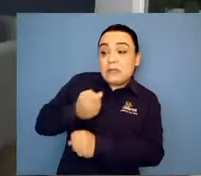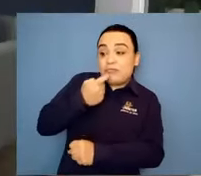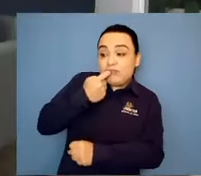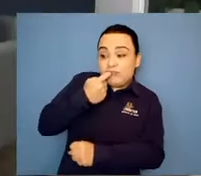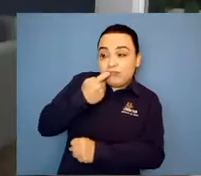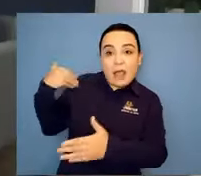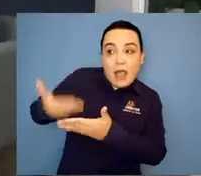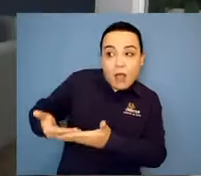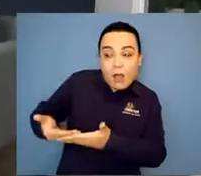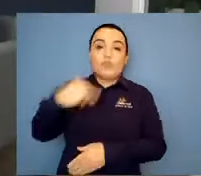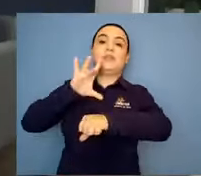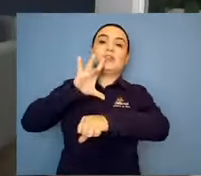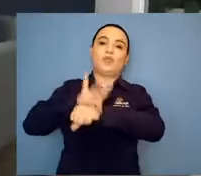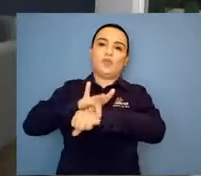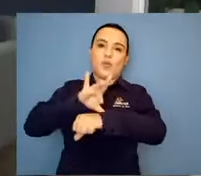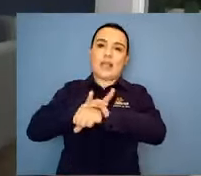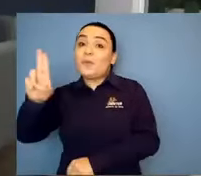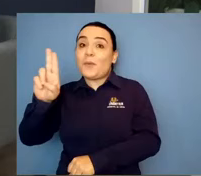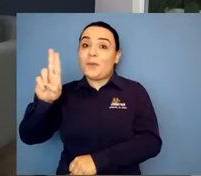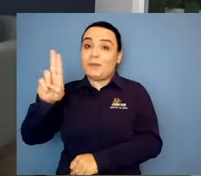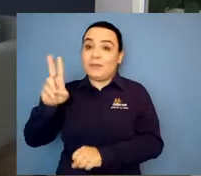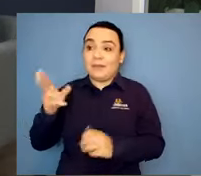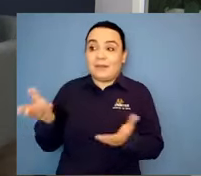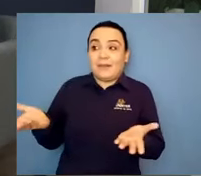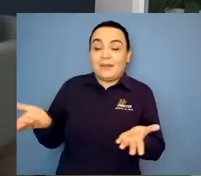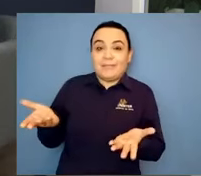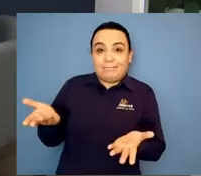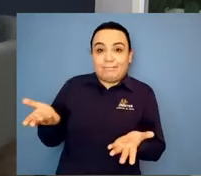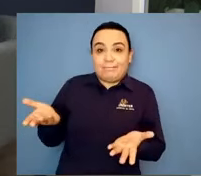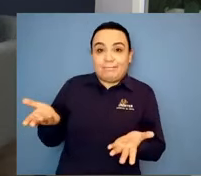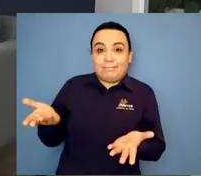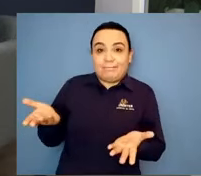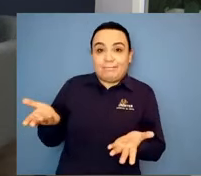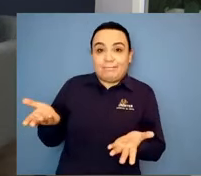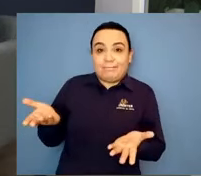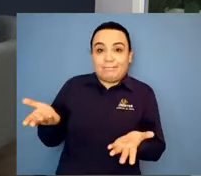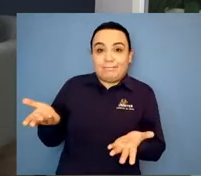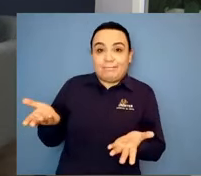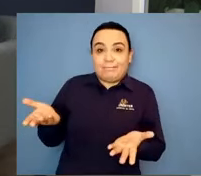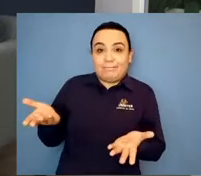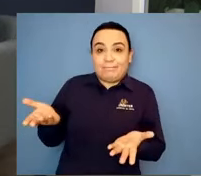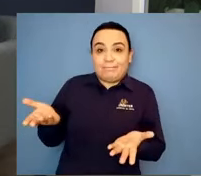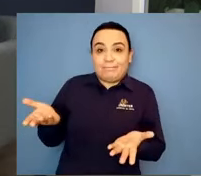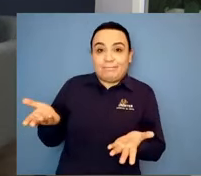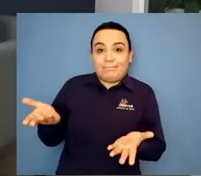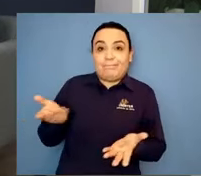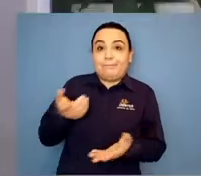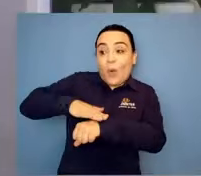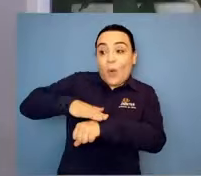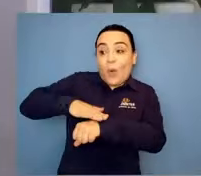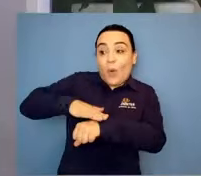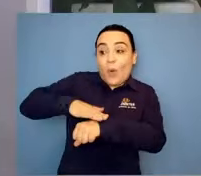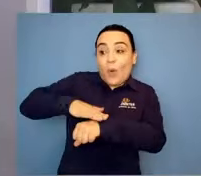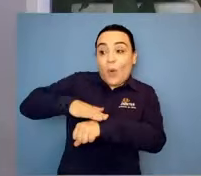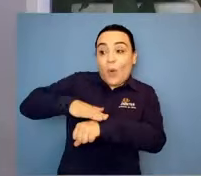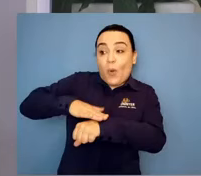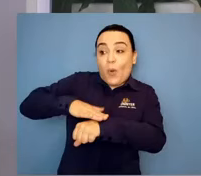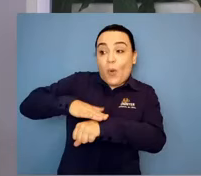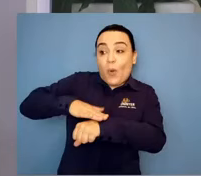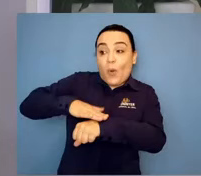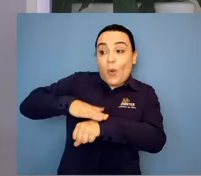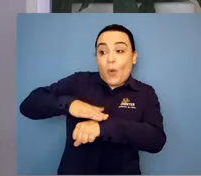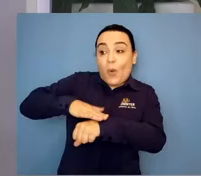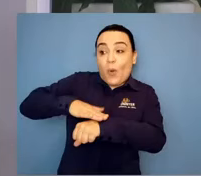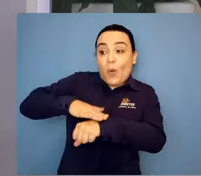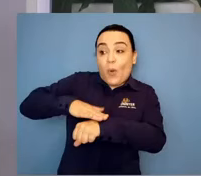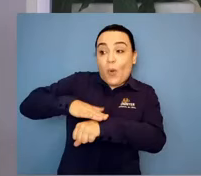professora, nós vamos falar da... Adrenoleucodistrofia. É, adrenoleucodistrofia. Adrenoleucodistrofia, é meio um trava-língua. É.